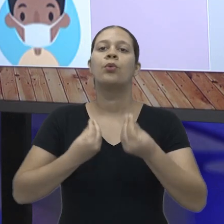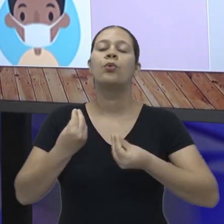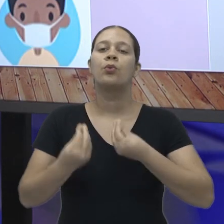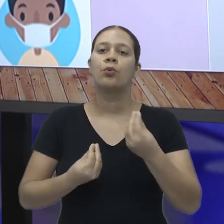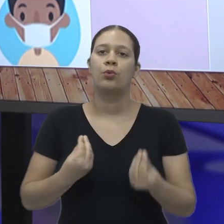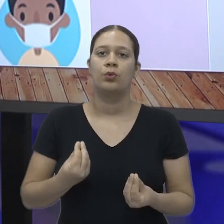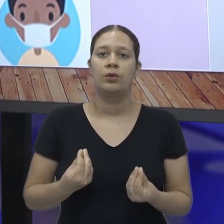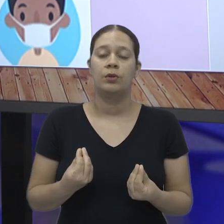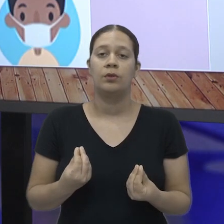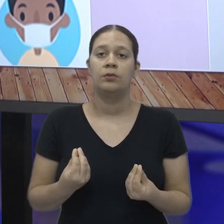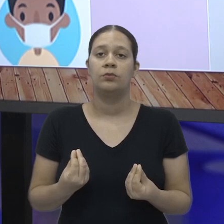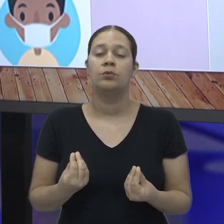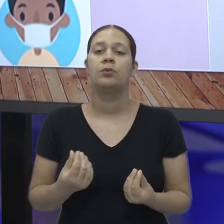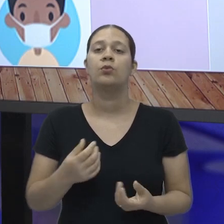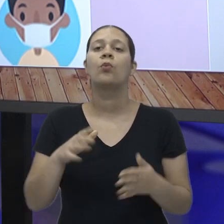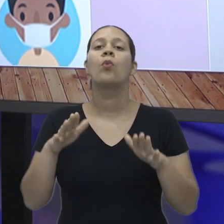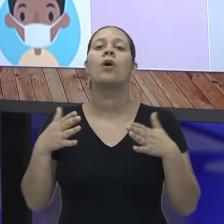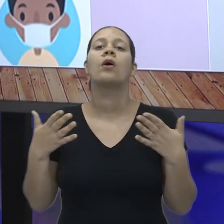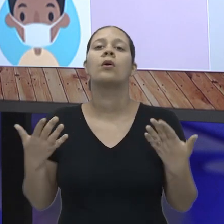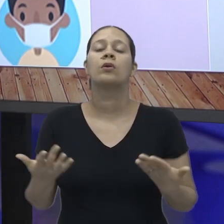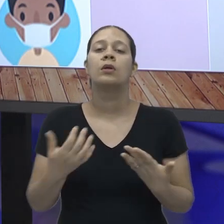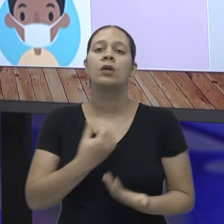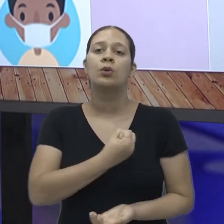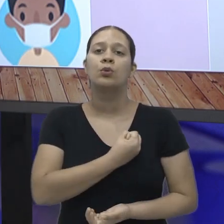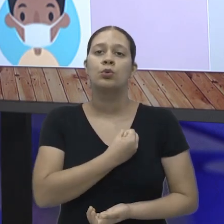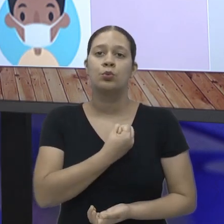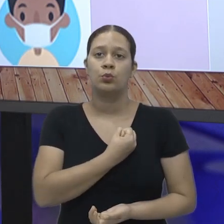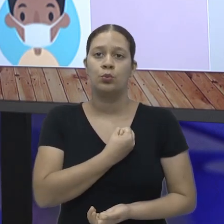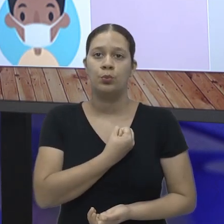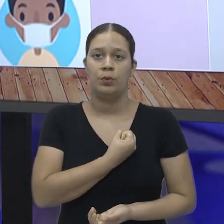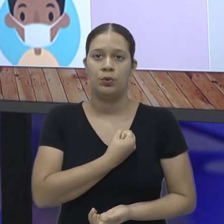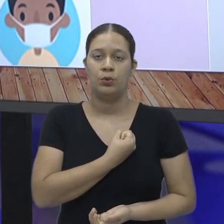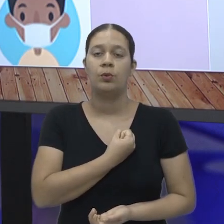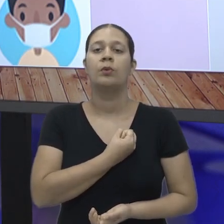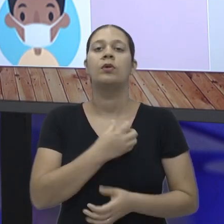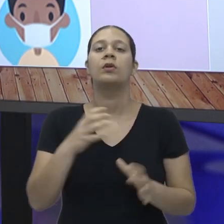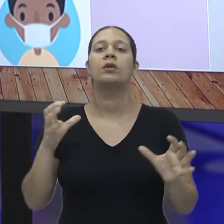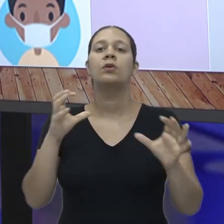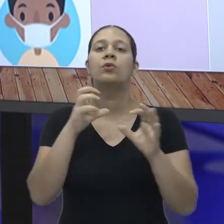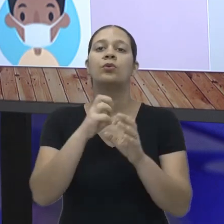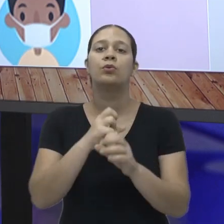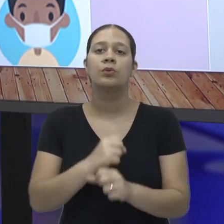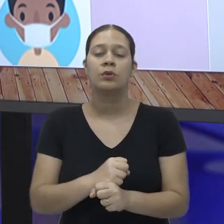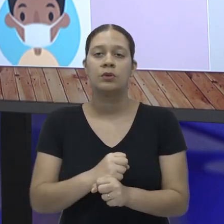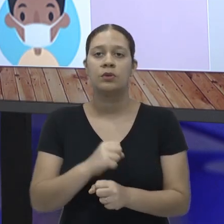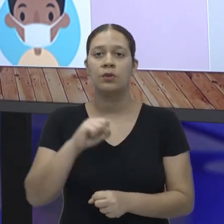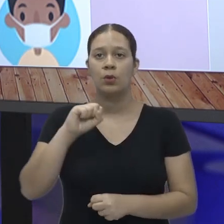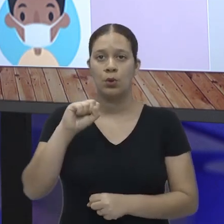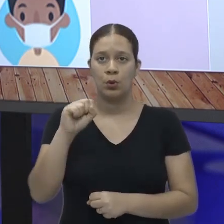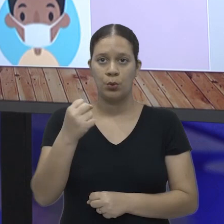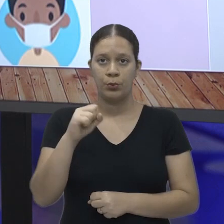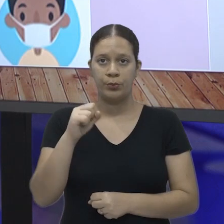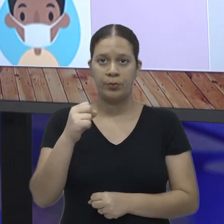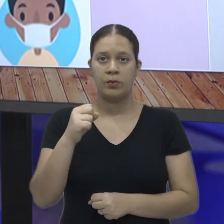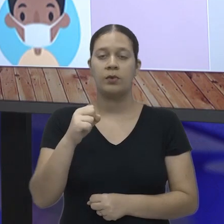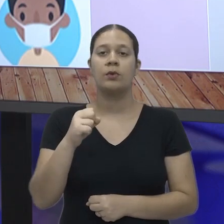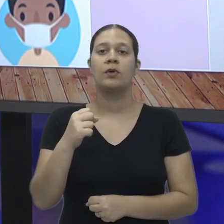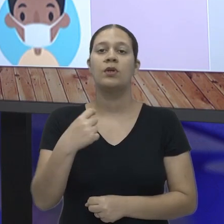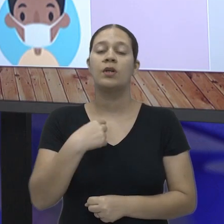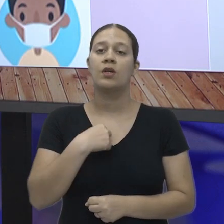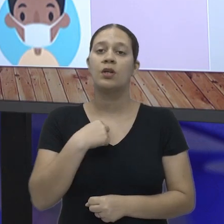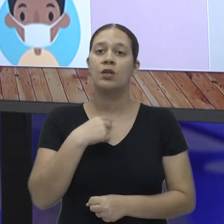fazer para descobrir esse número? Ou seja, que número eu vou poder somar com oito